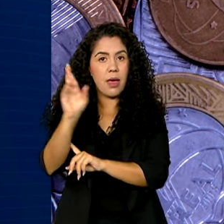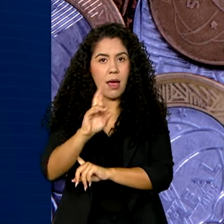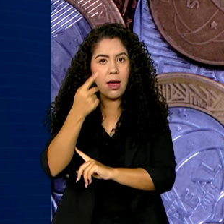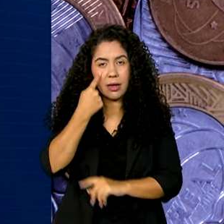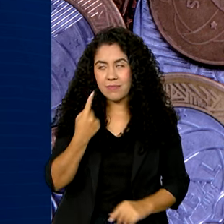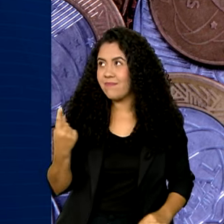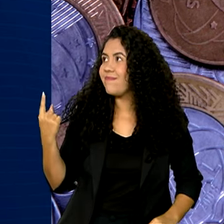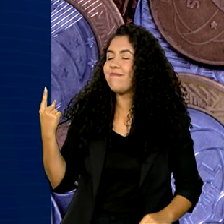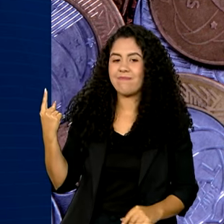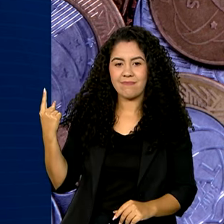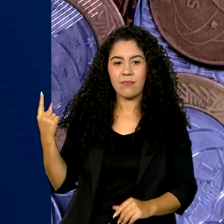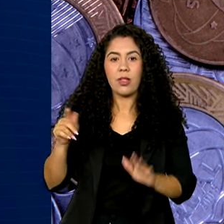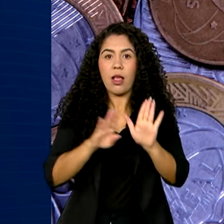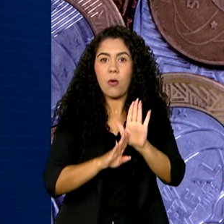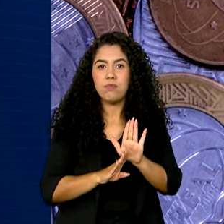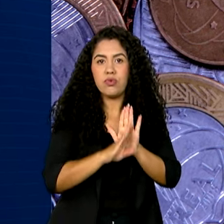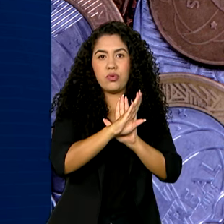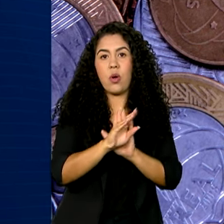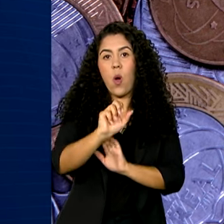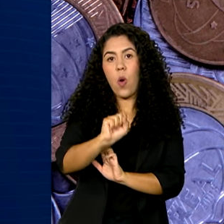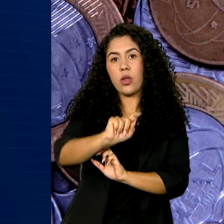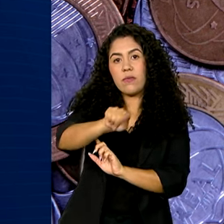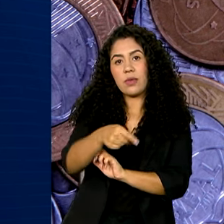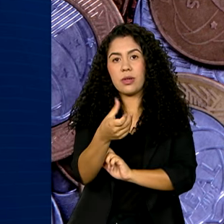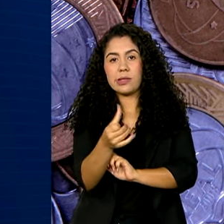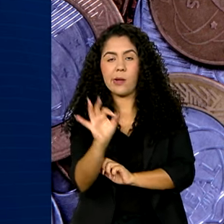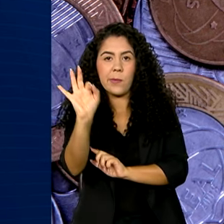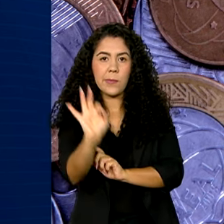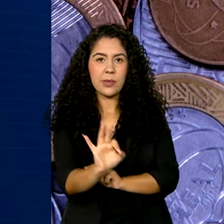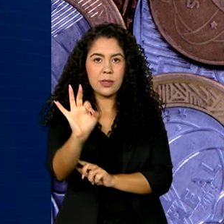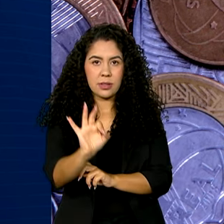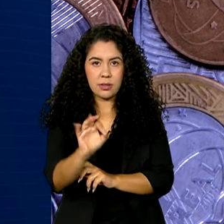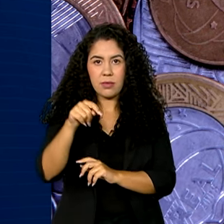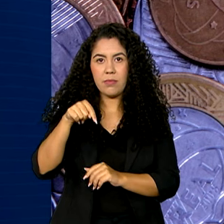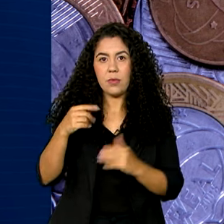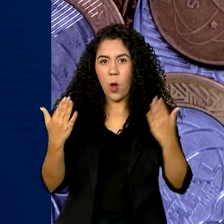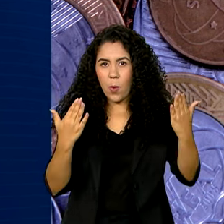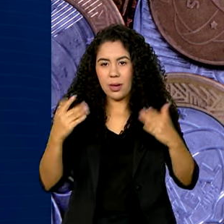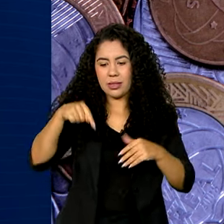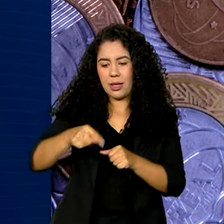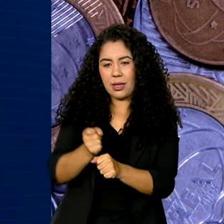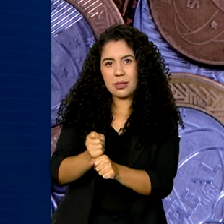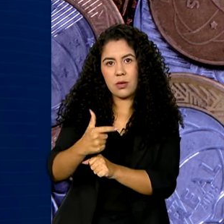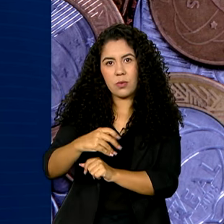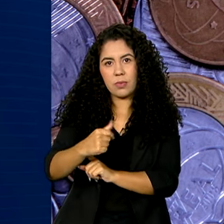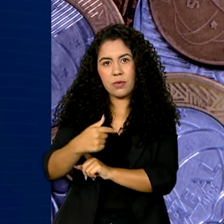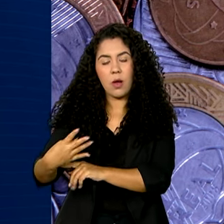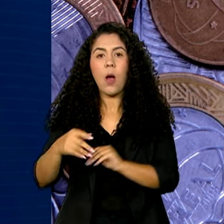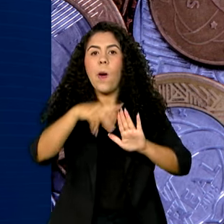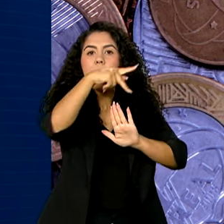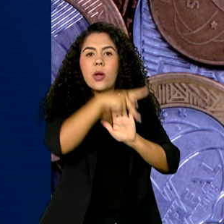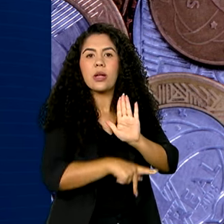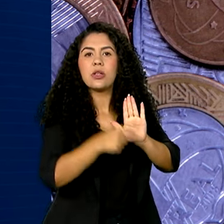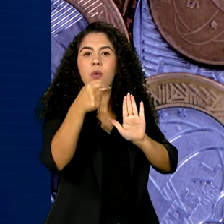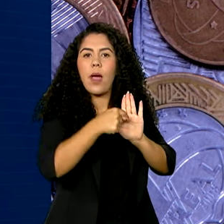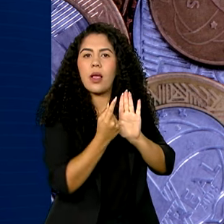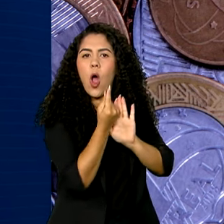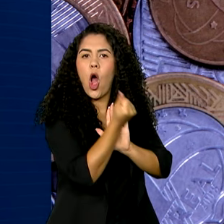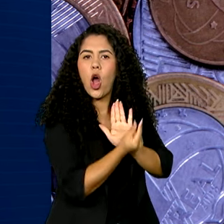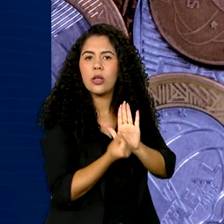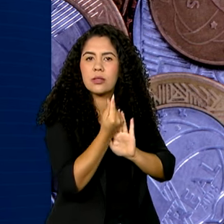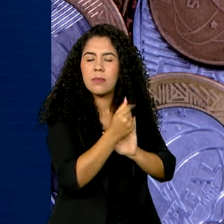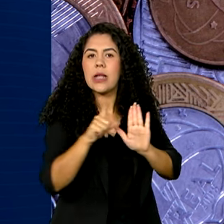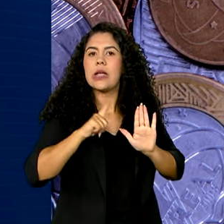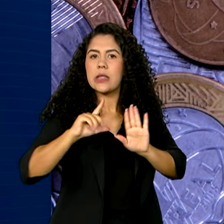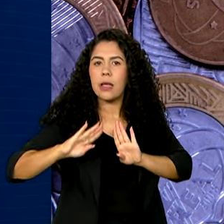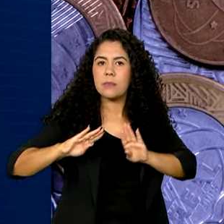com um crescimento de 8,5% em relação a este ano. O projeto de orçamento também mantém destaque para